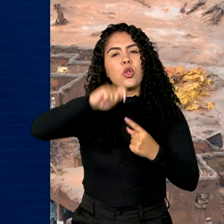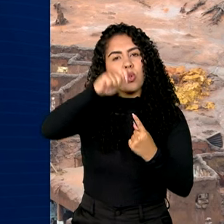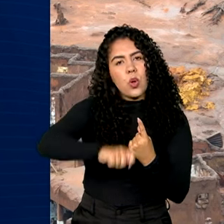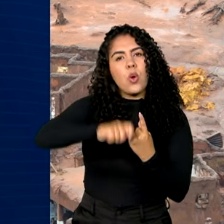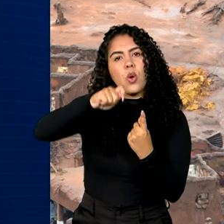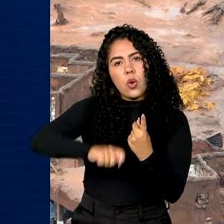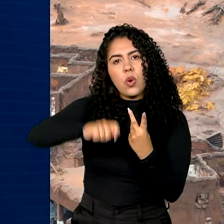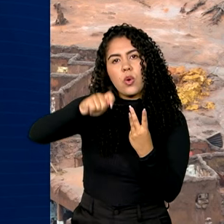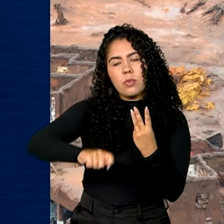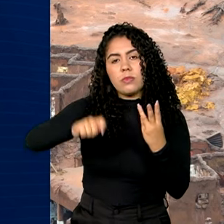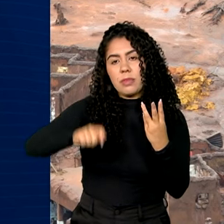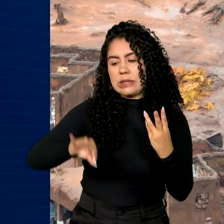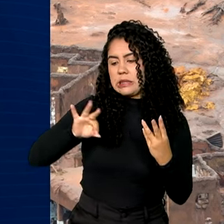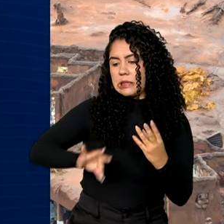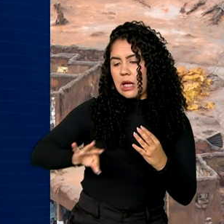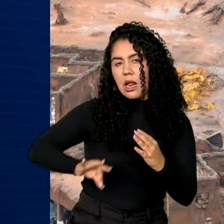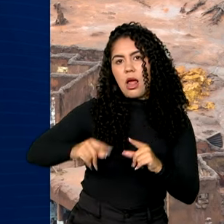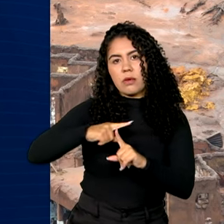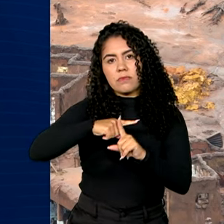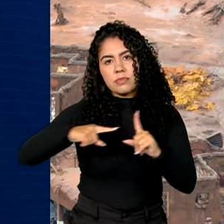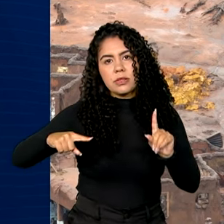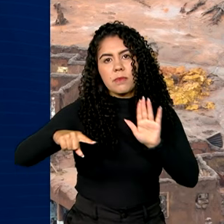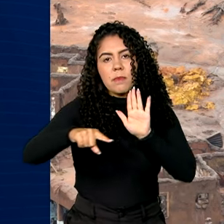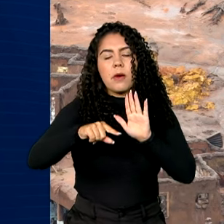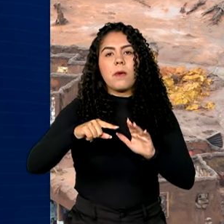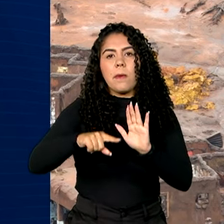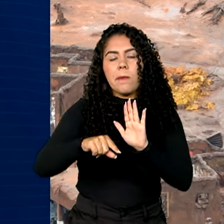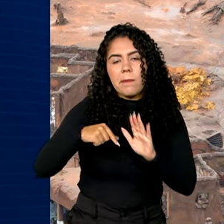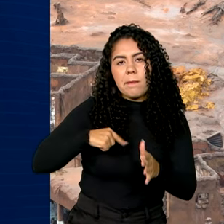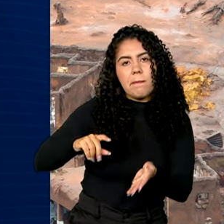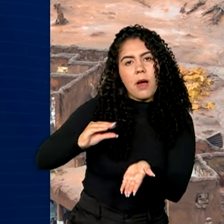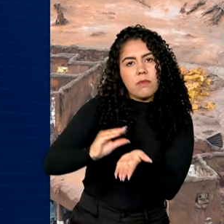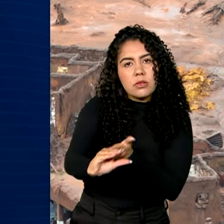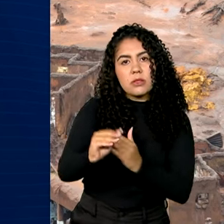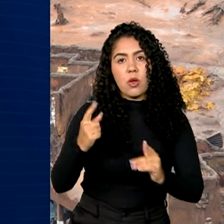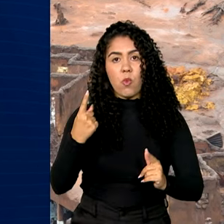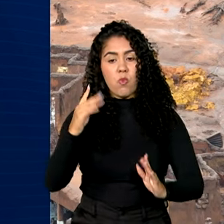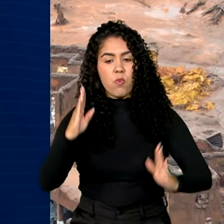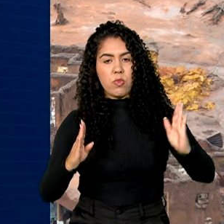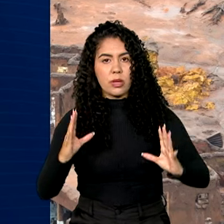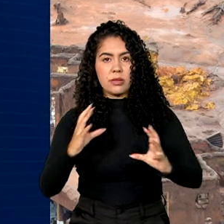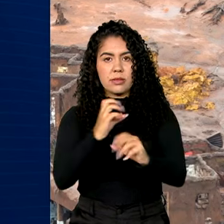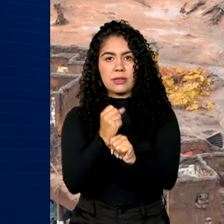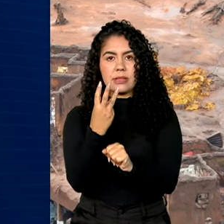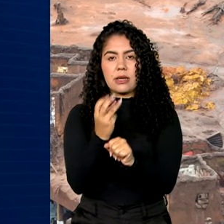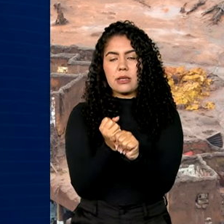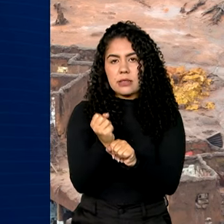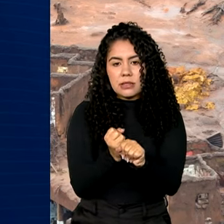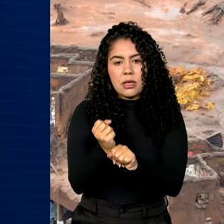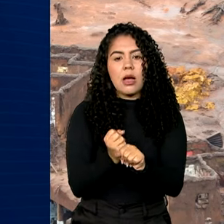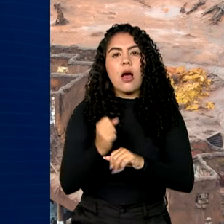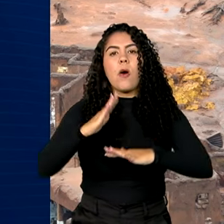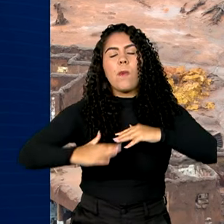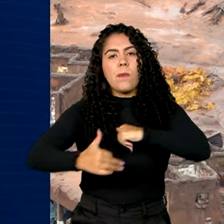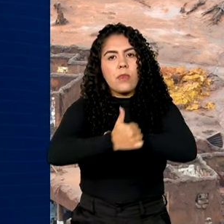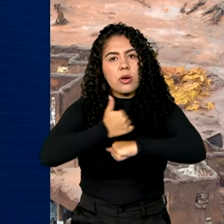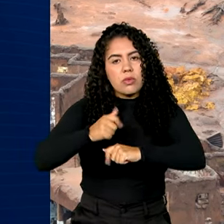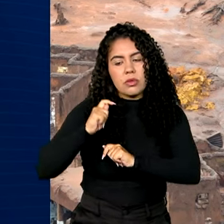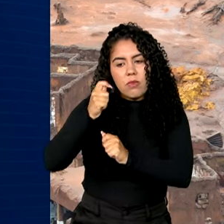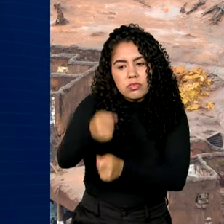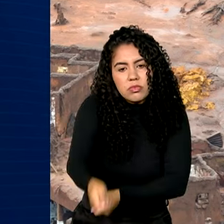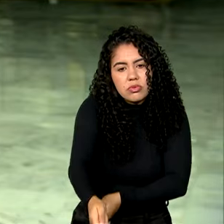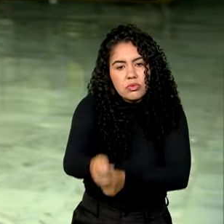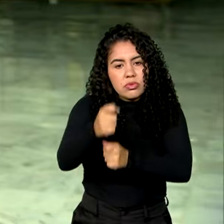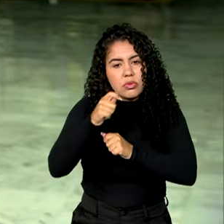de um salário mínimo e meio por mês por três anos e um salário por um ano a pescadores e agricultores